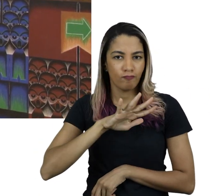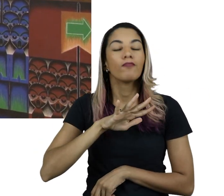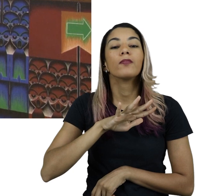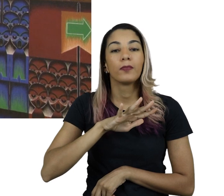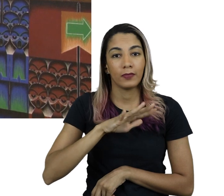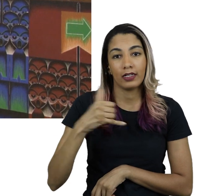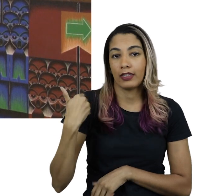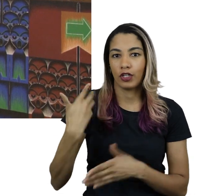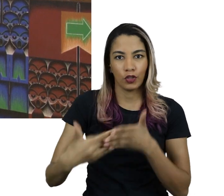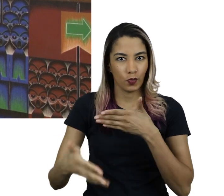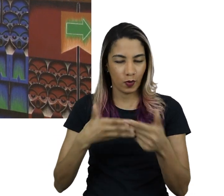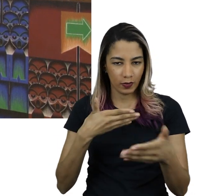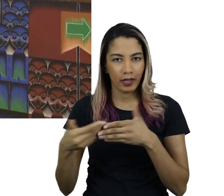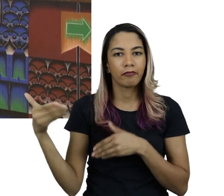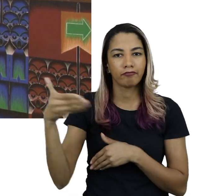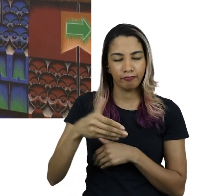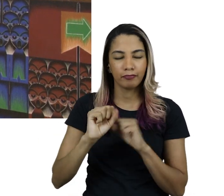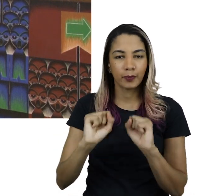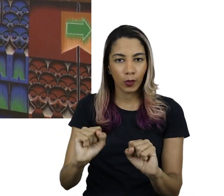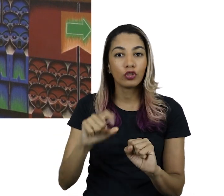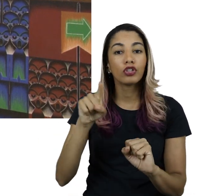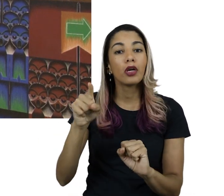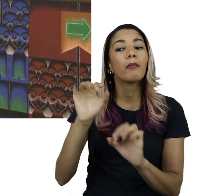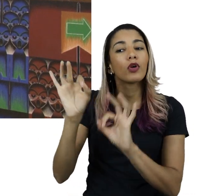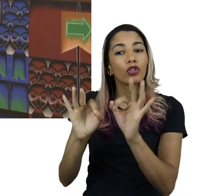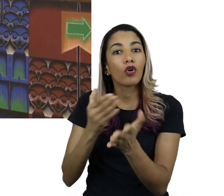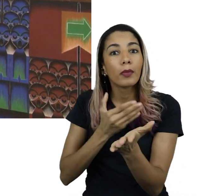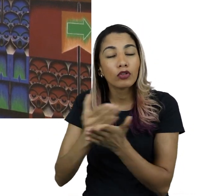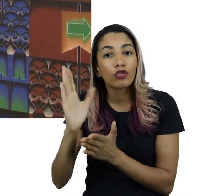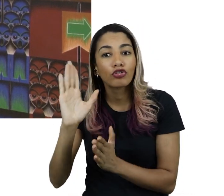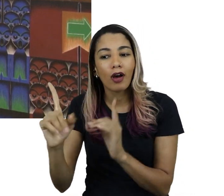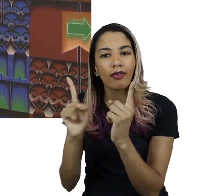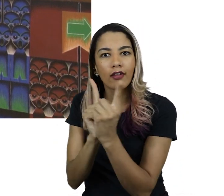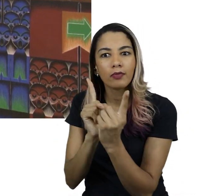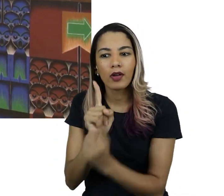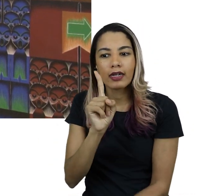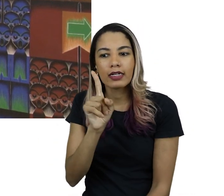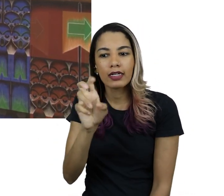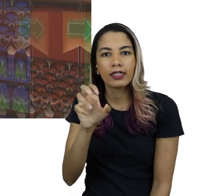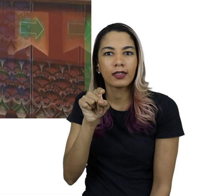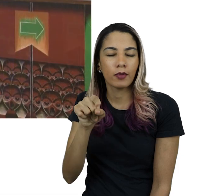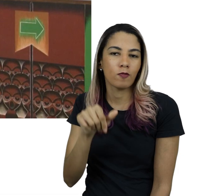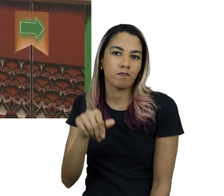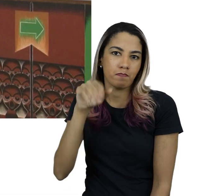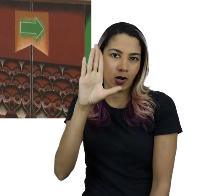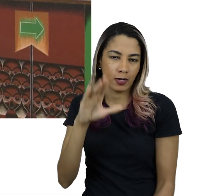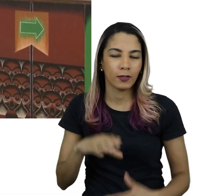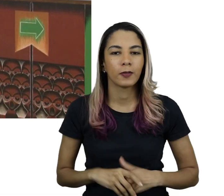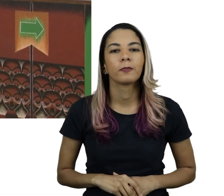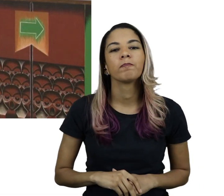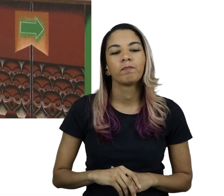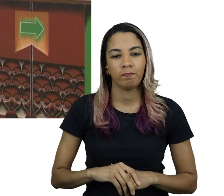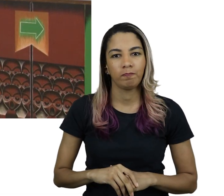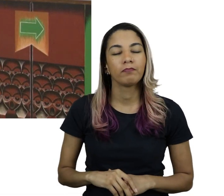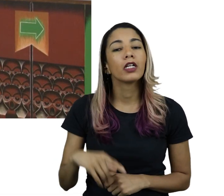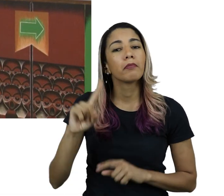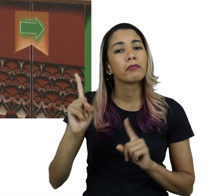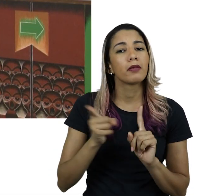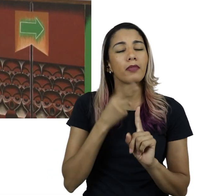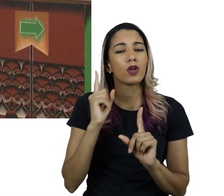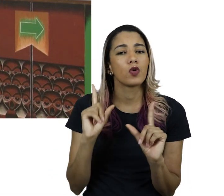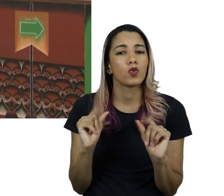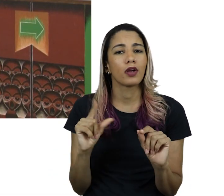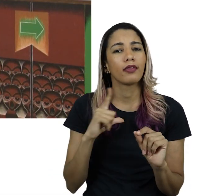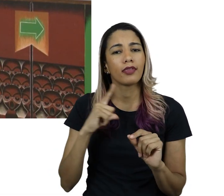públicos e, desde o início do projeto, já foram atendidas mais de 15 mil pessoas. A primeira edição teve como